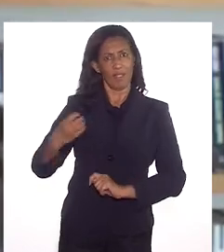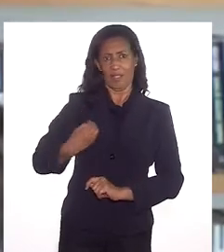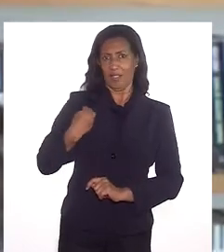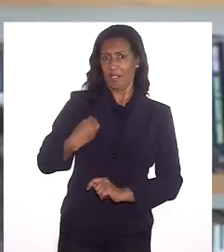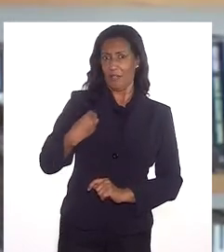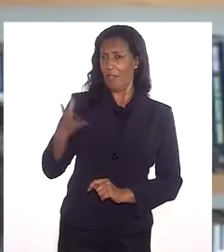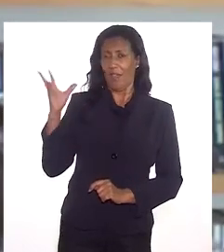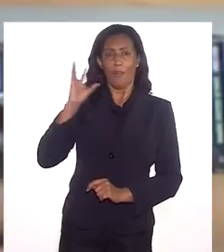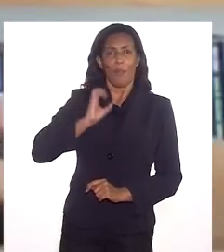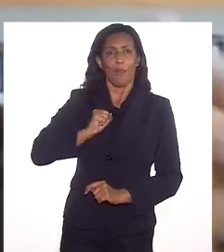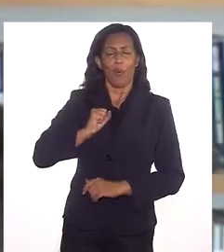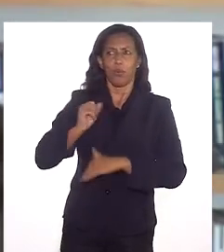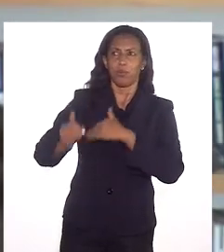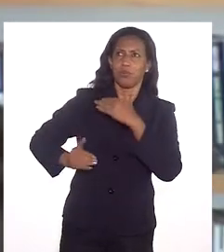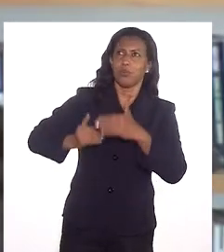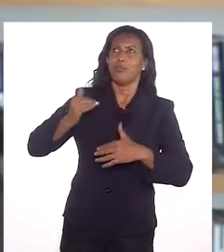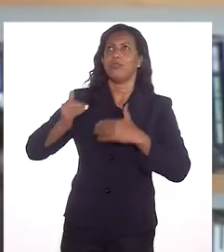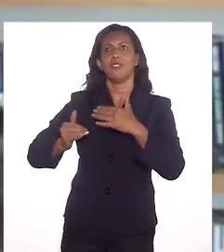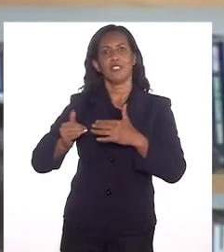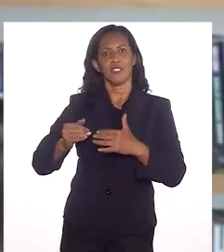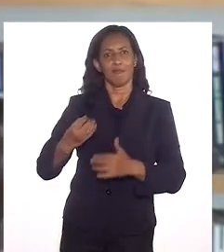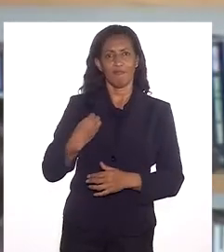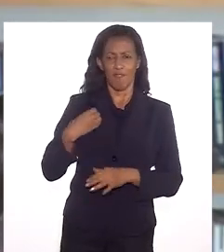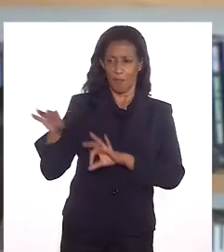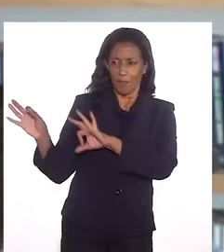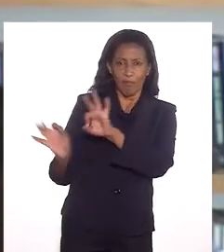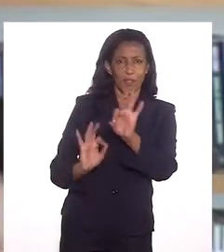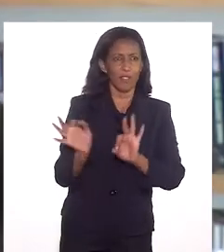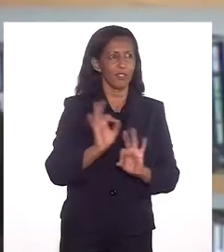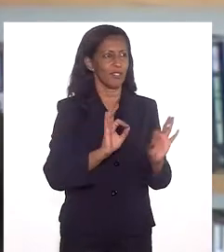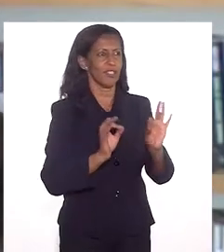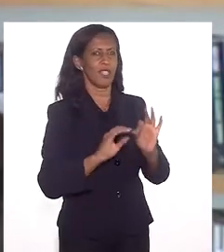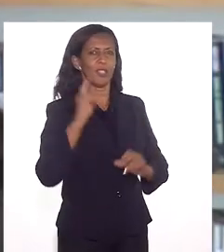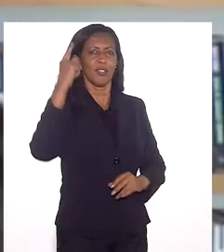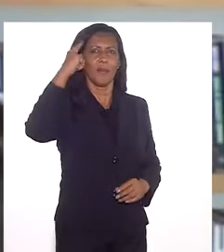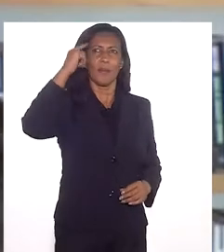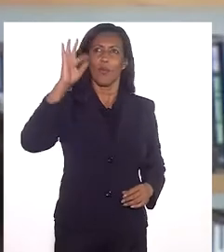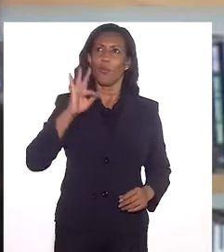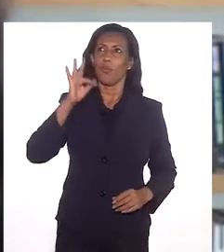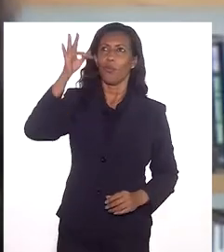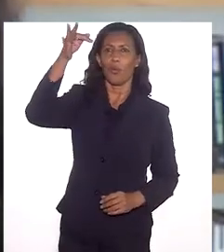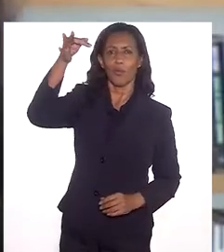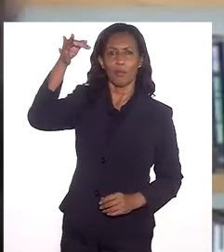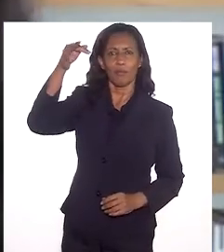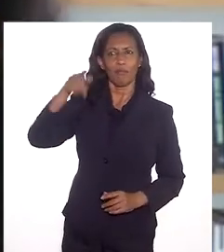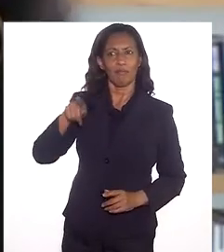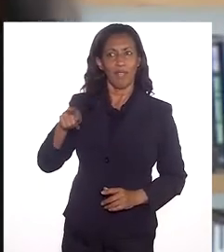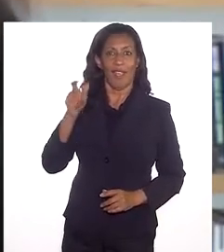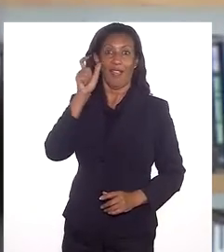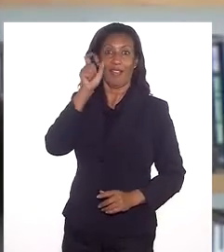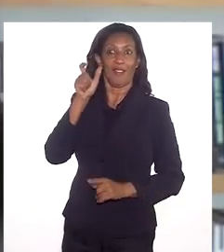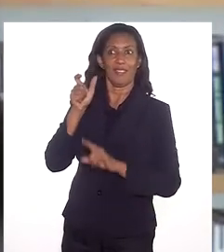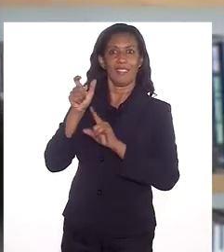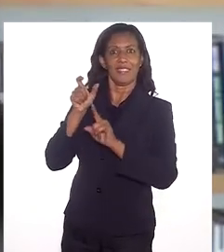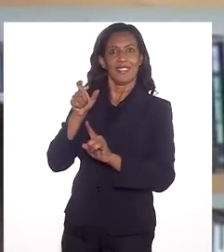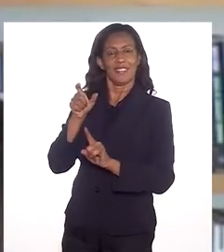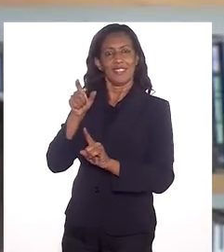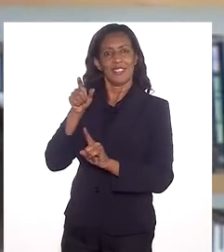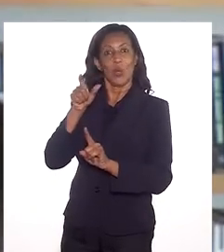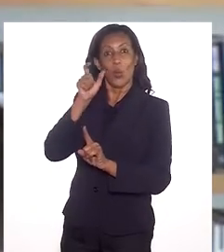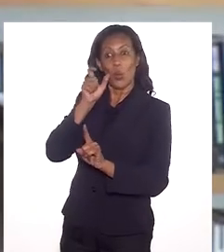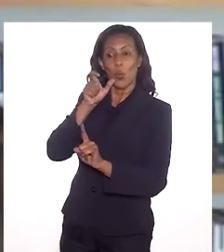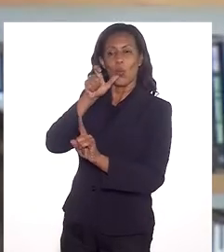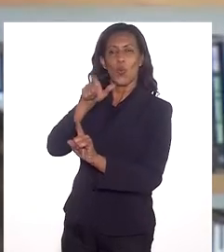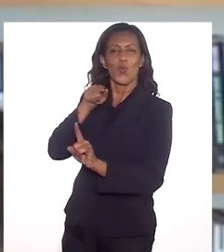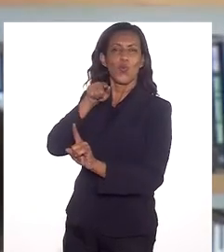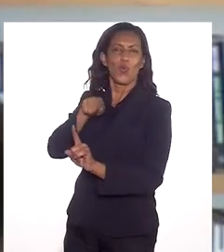capaz de viver grandes amores, de viver grandes projetos, de pensar no futuro. Isso me interessa. O que